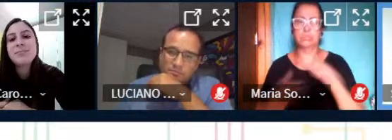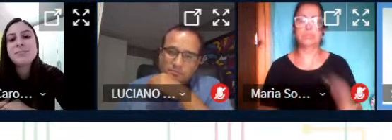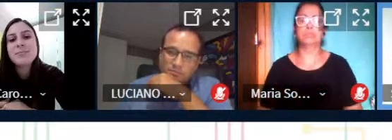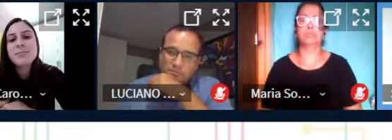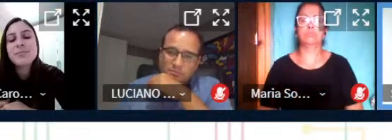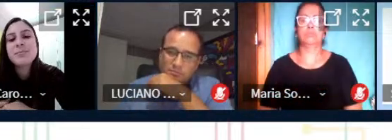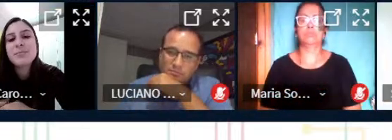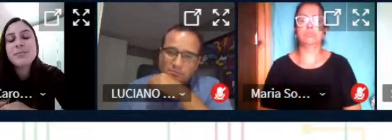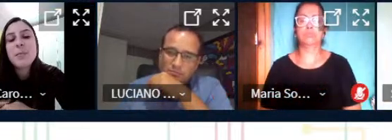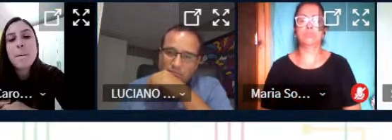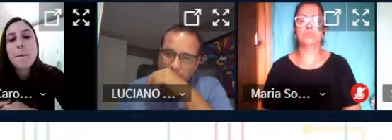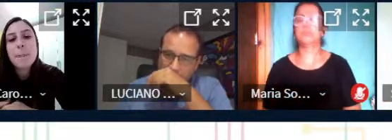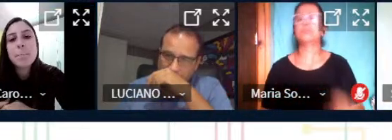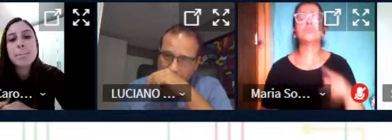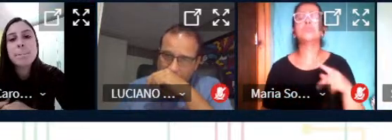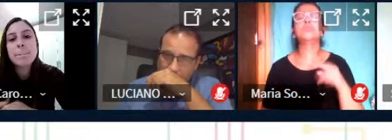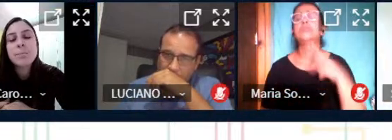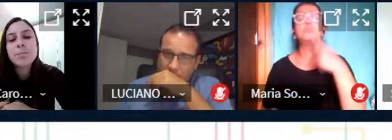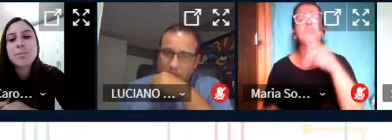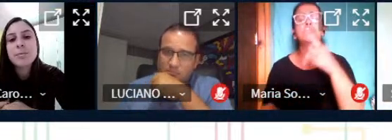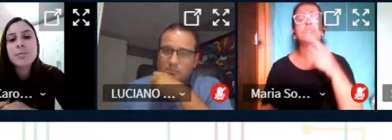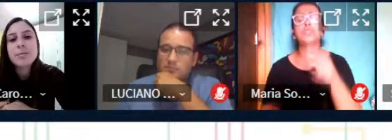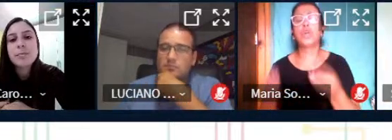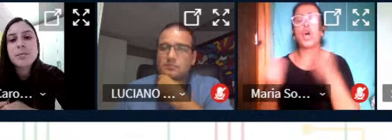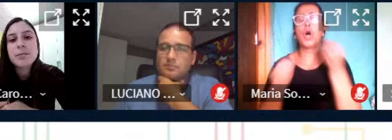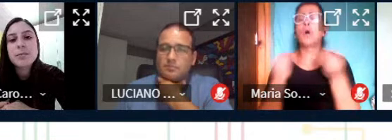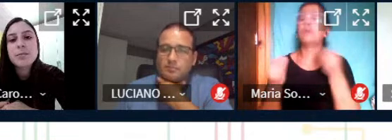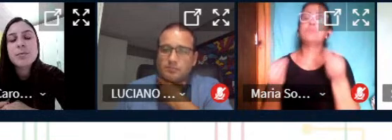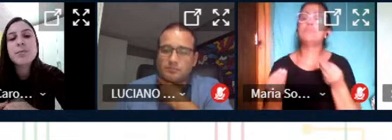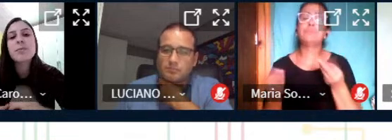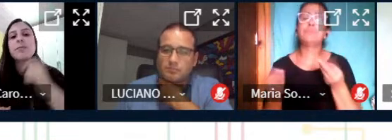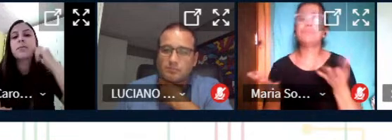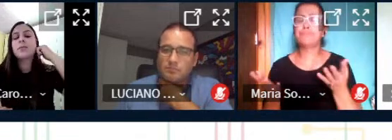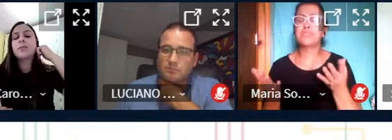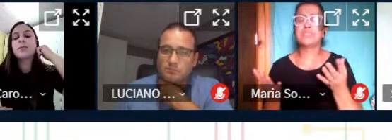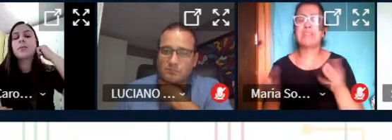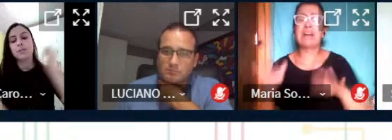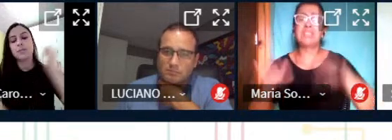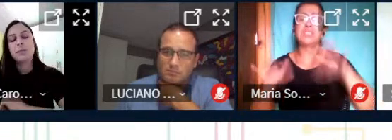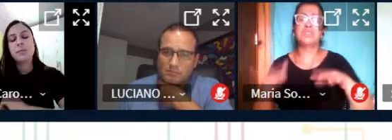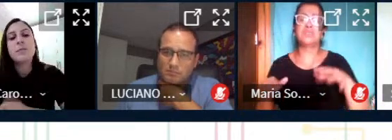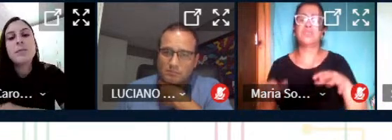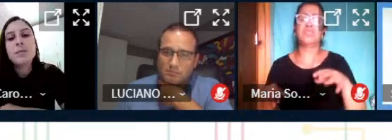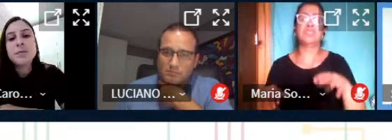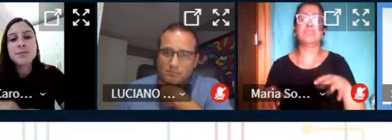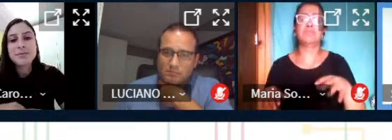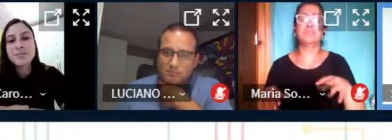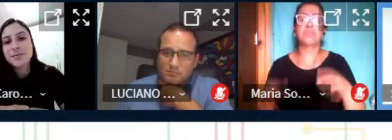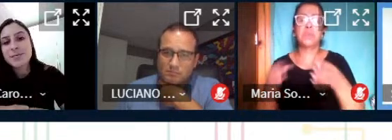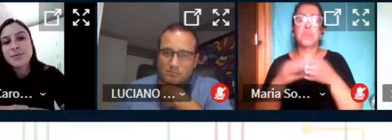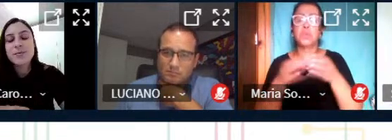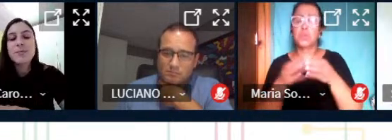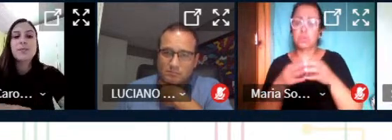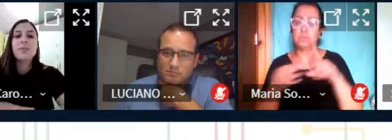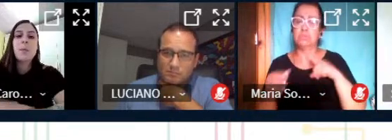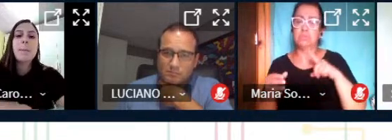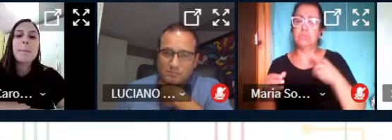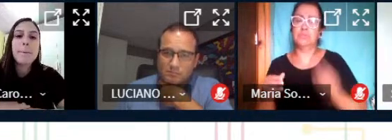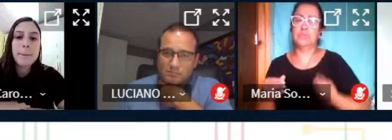e pra ti como é que foi essa questão de por exemplo às vezes a gente está num grupo não é e tem aquela